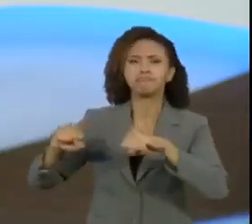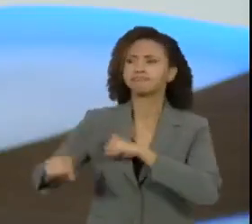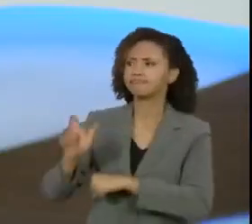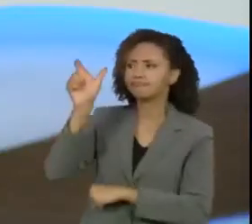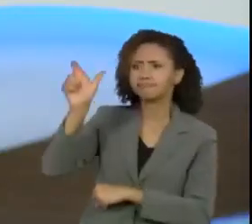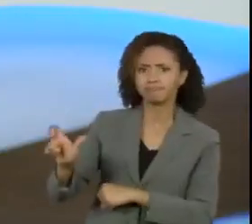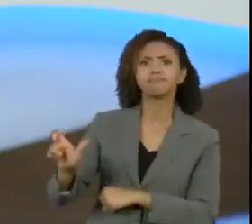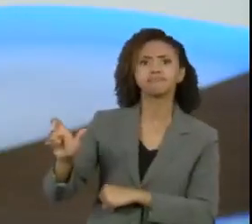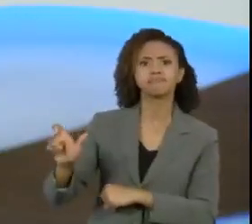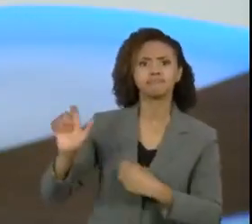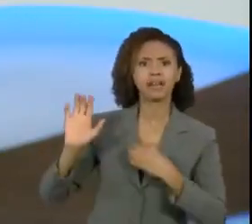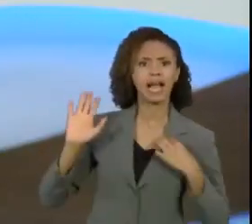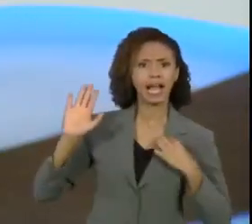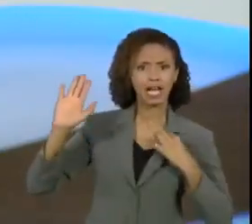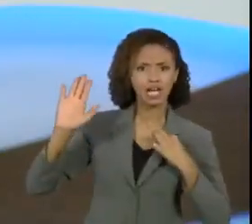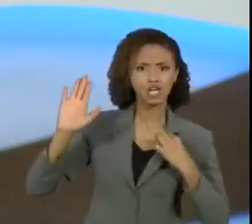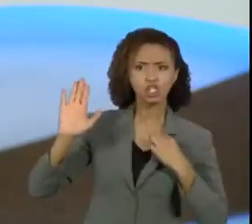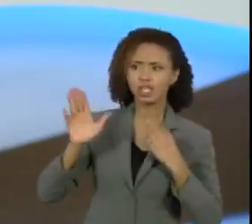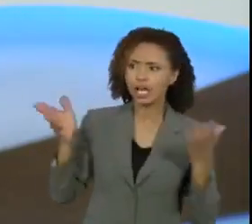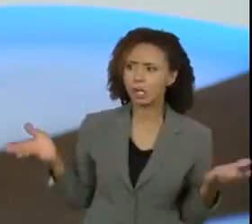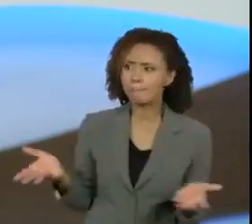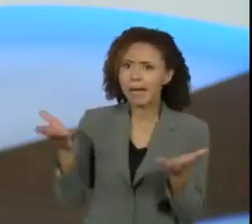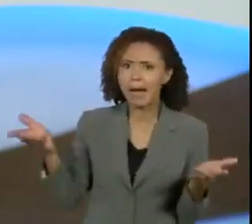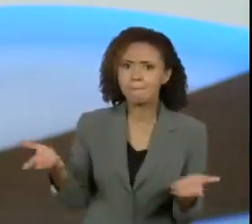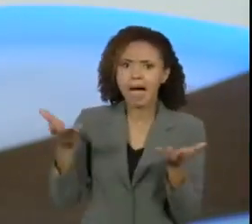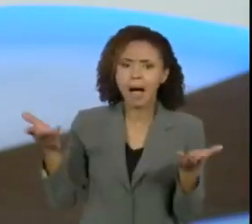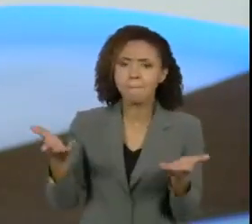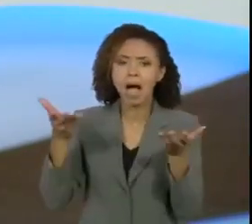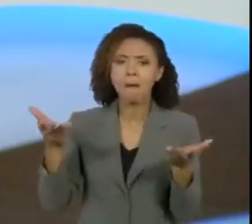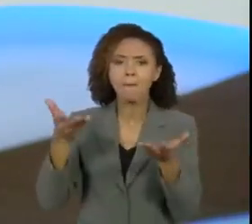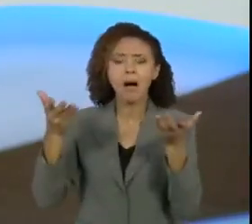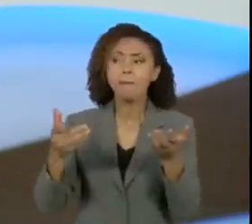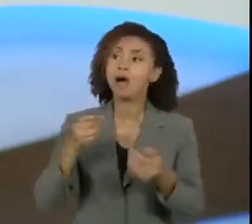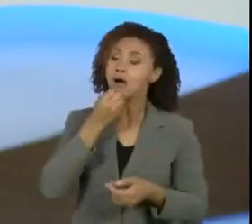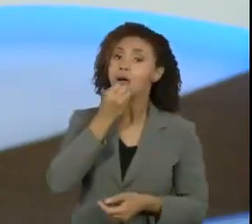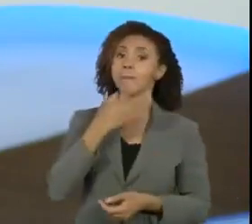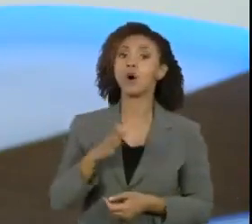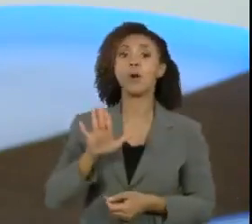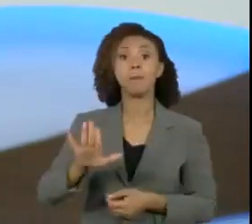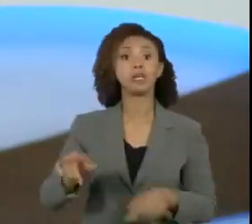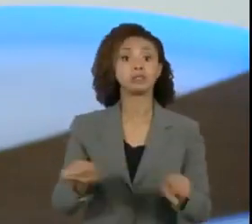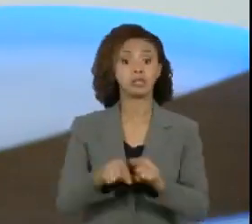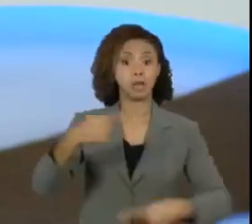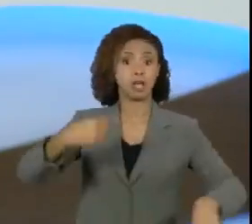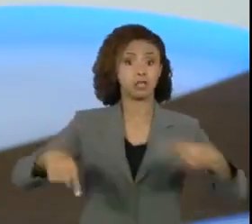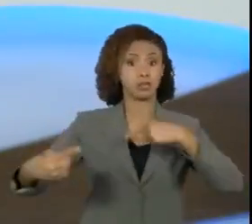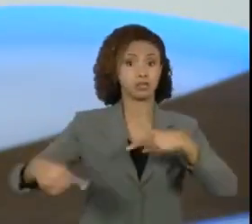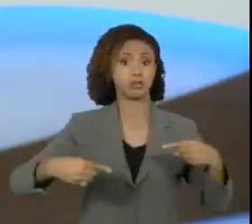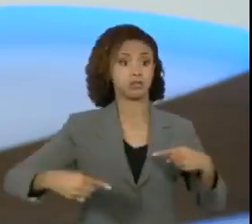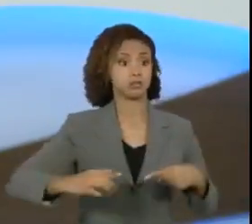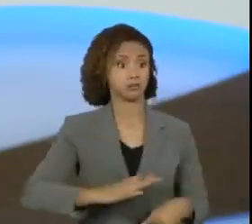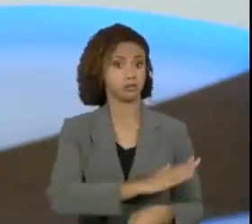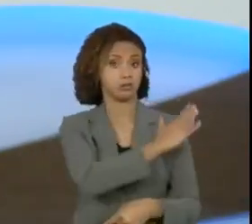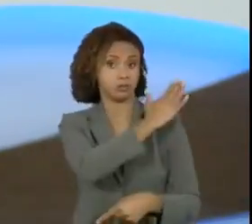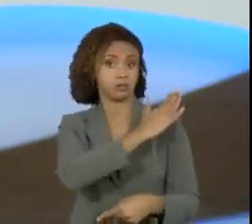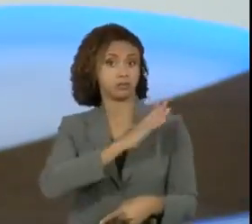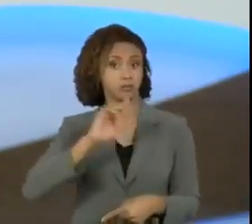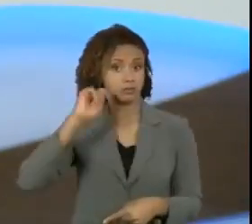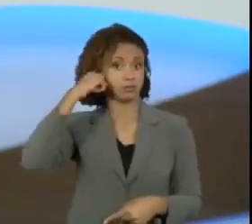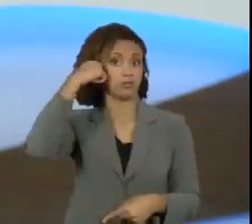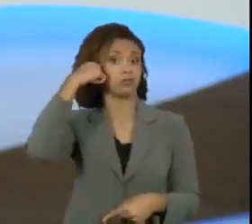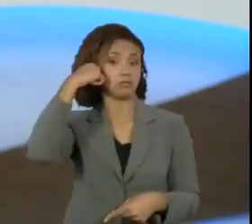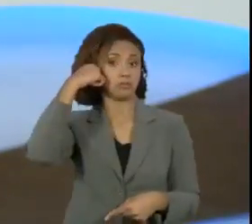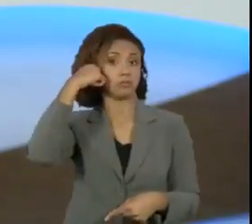de trabalhar em torno dessas candidaturas é fundamental e a gente entender que o debate antirracista, o debate feminista, o